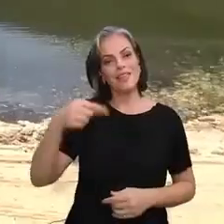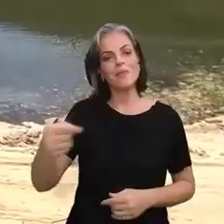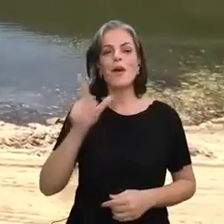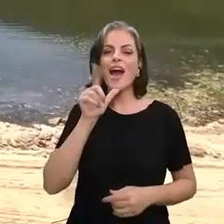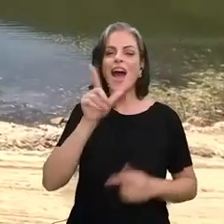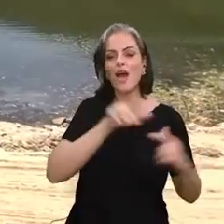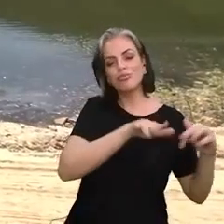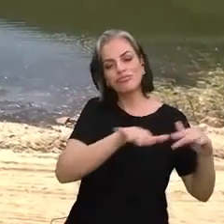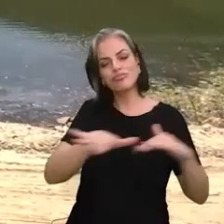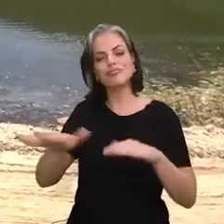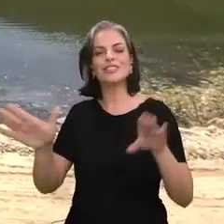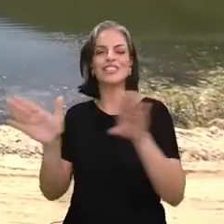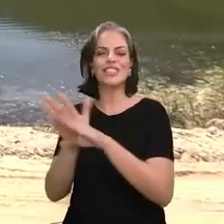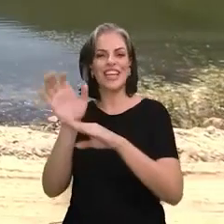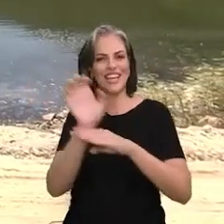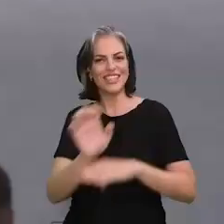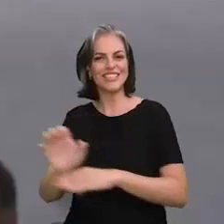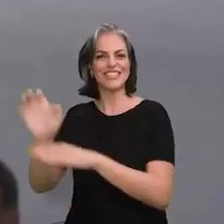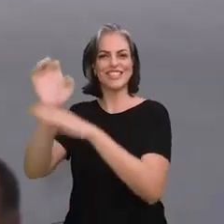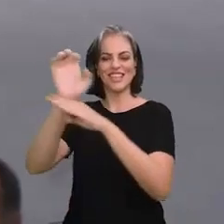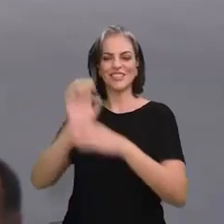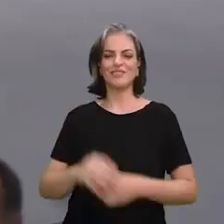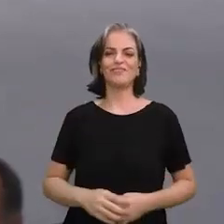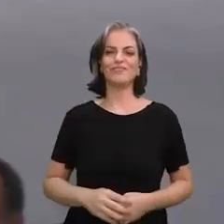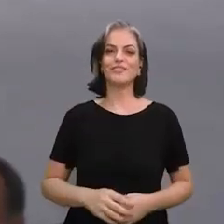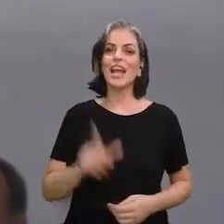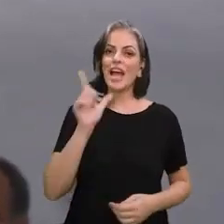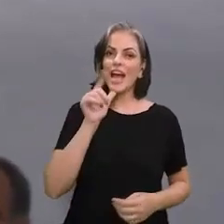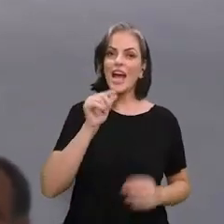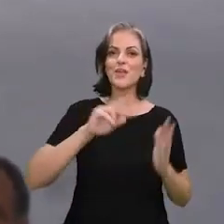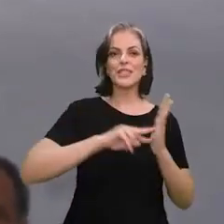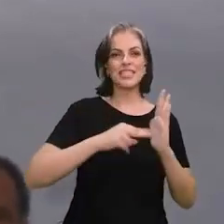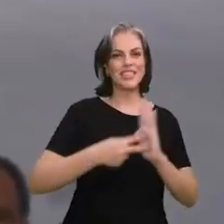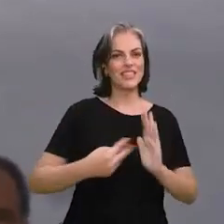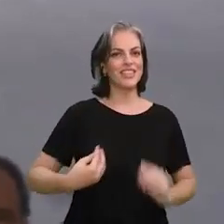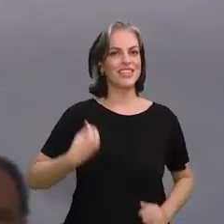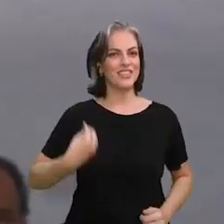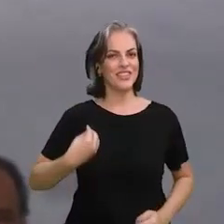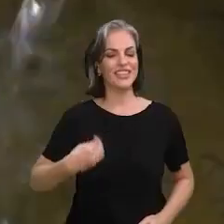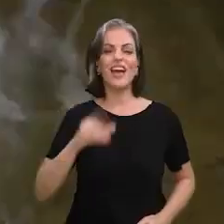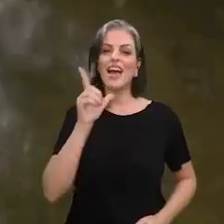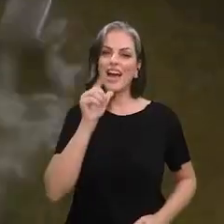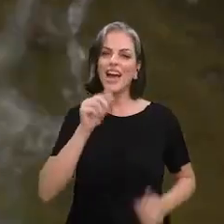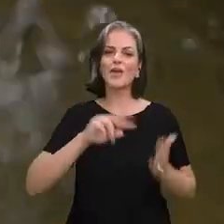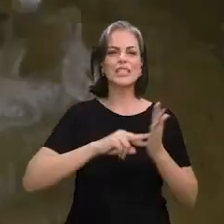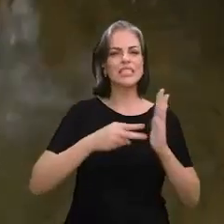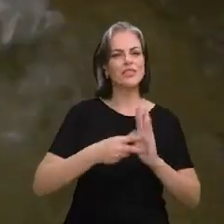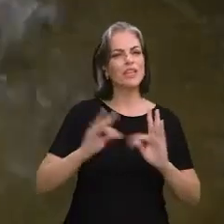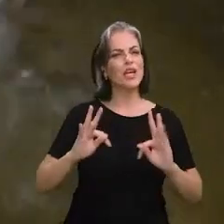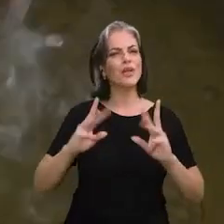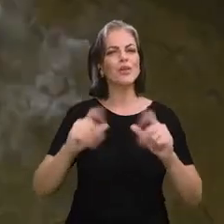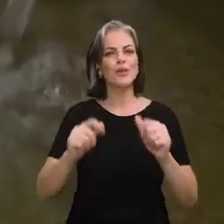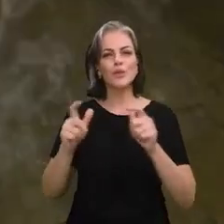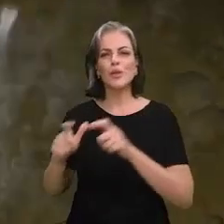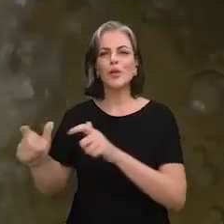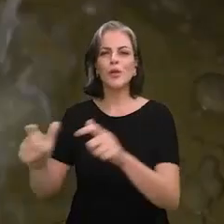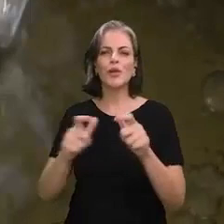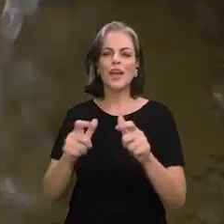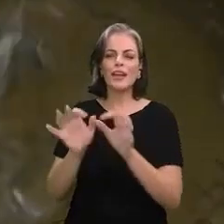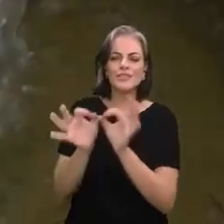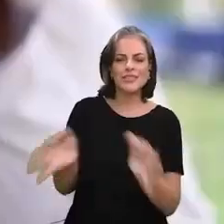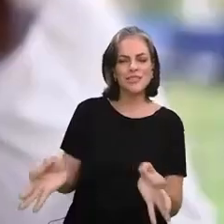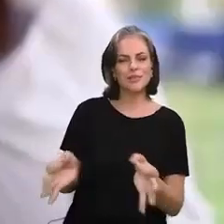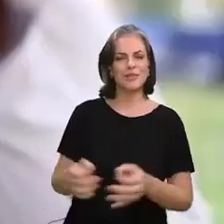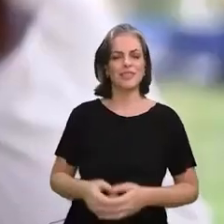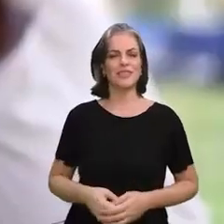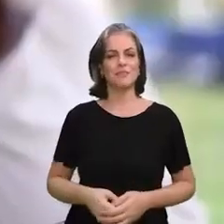avançar até os estados beneficiados. Água é vida. Água é tudo pra quem o povo tem.